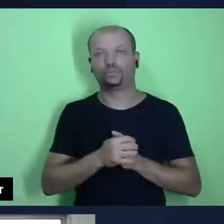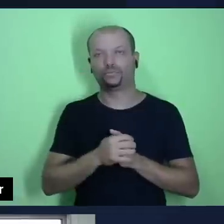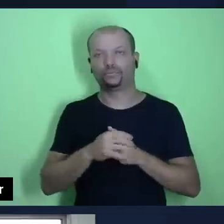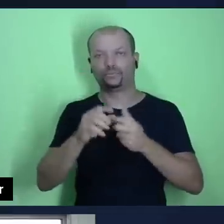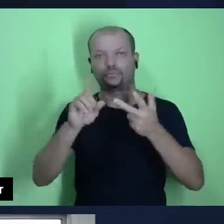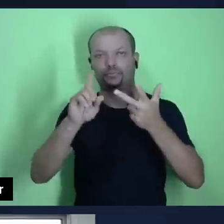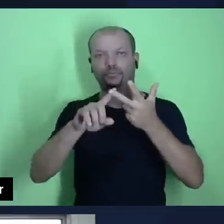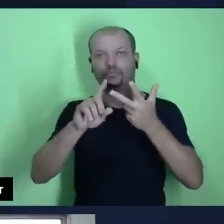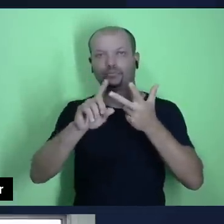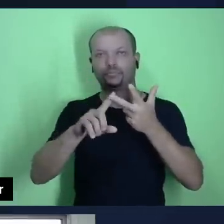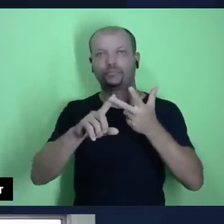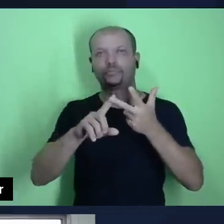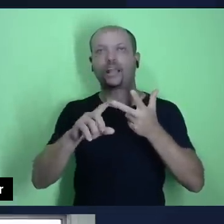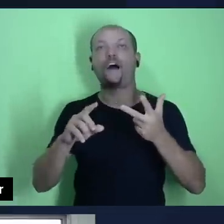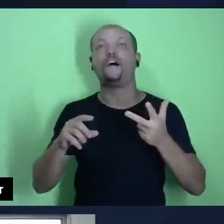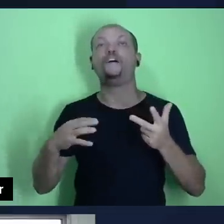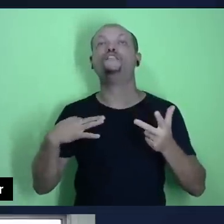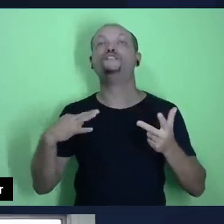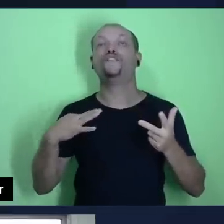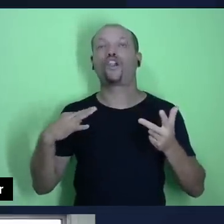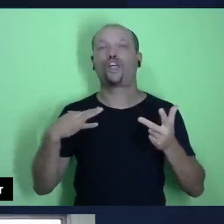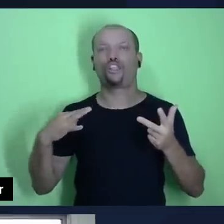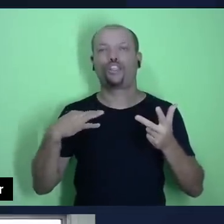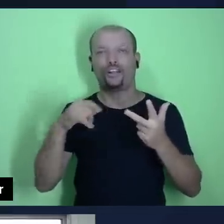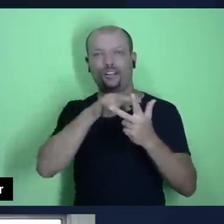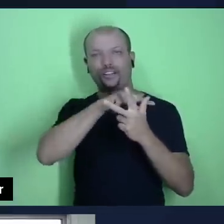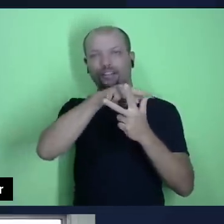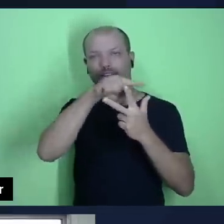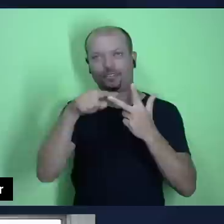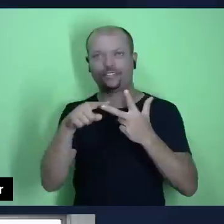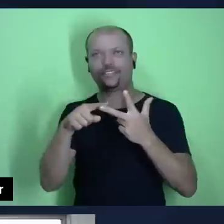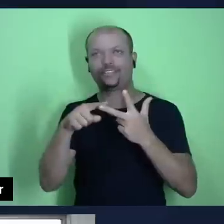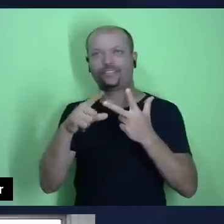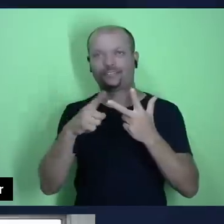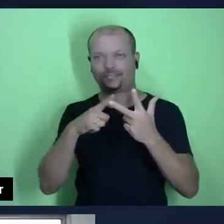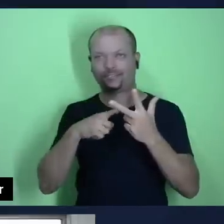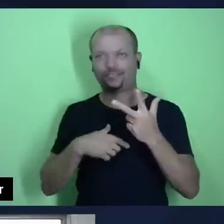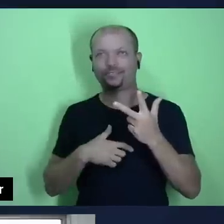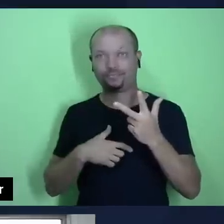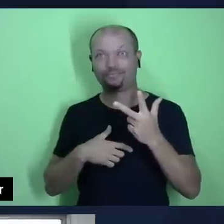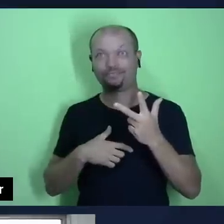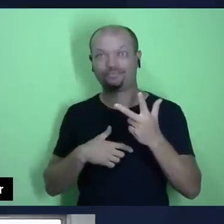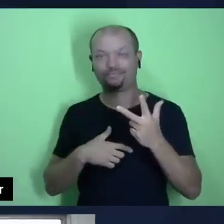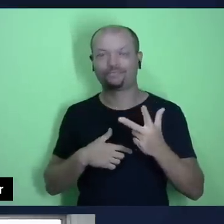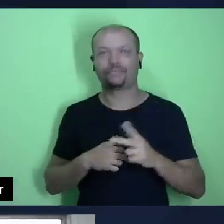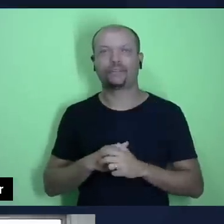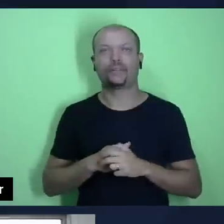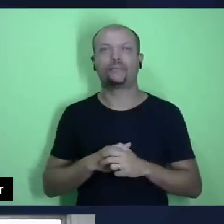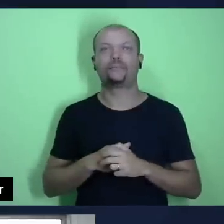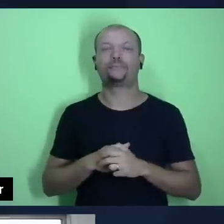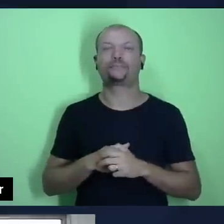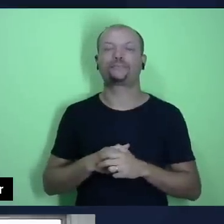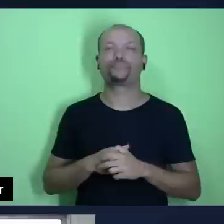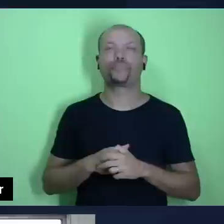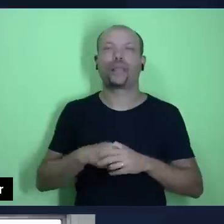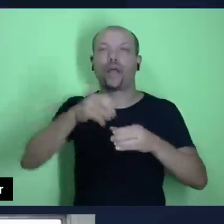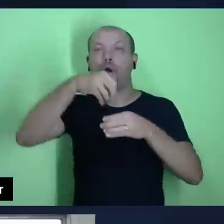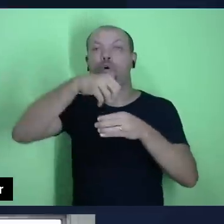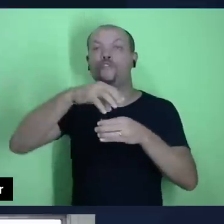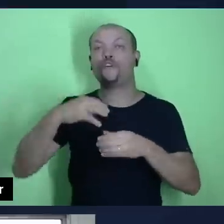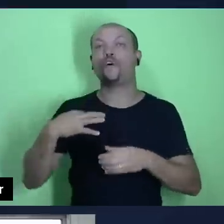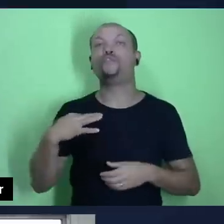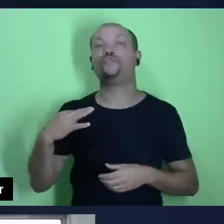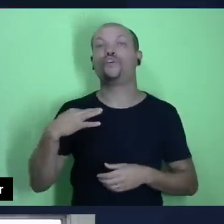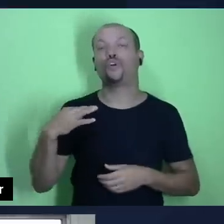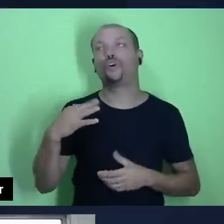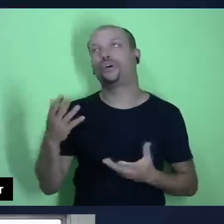havia oferta voluntária. Então, são esses três tipos de ofertas. Então, vamos lá. A oferta voluntária, normalmente, é